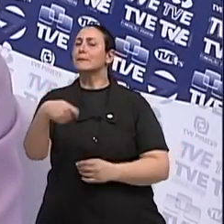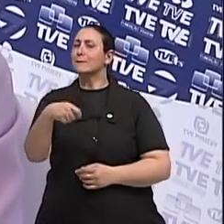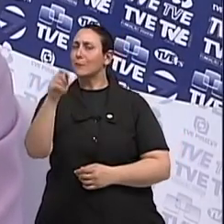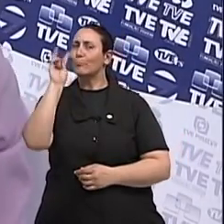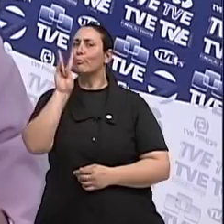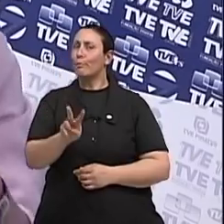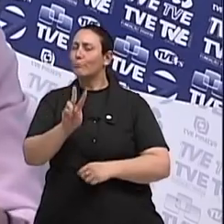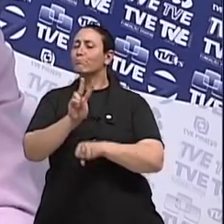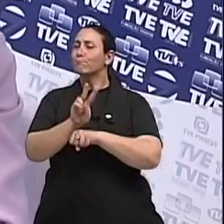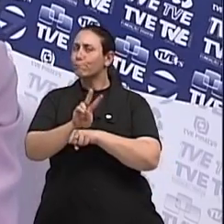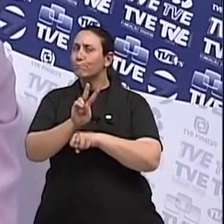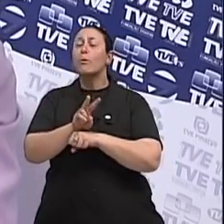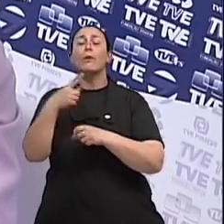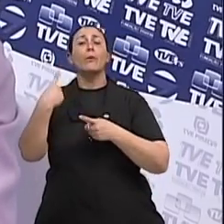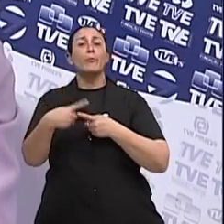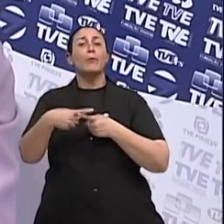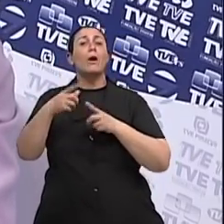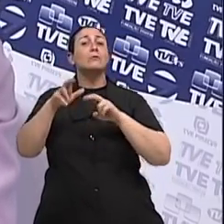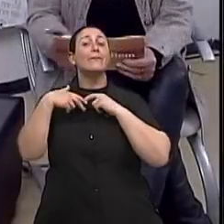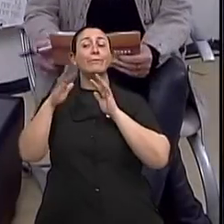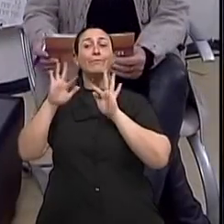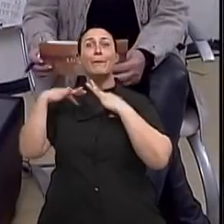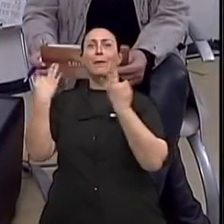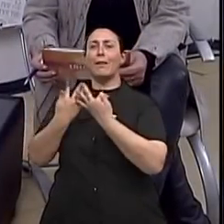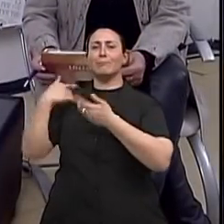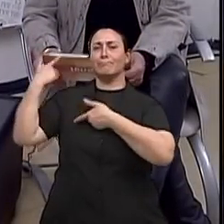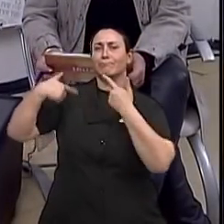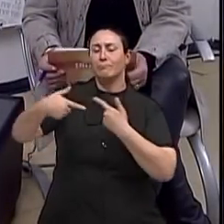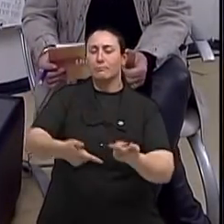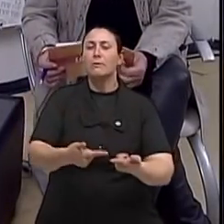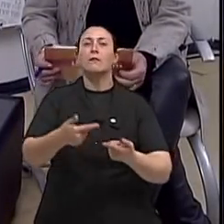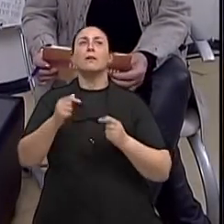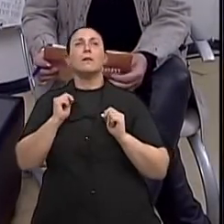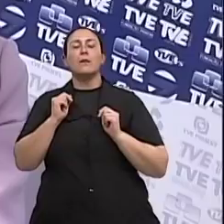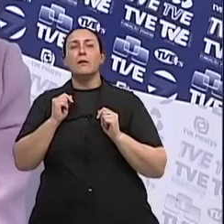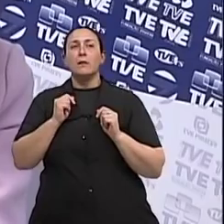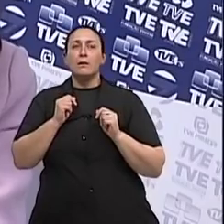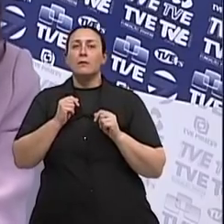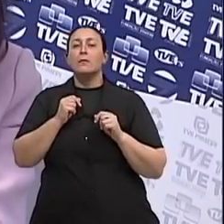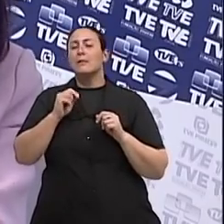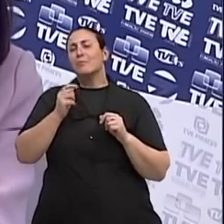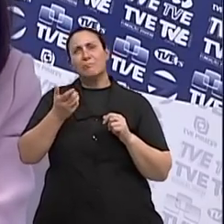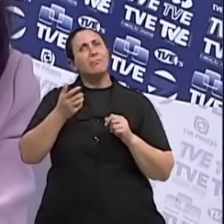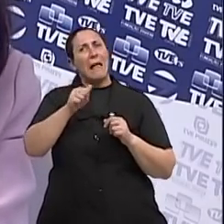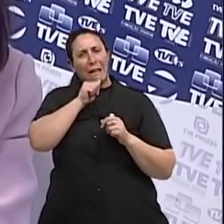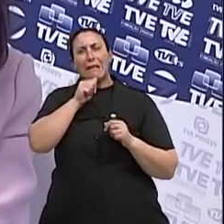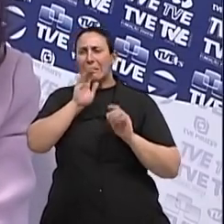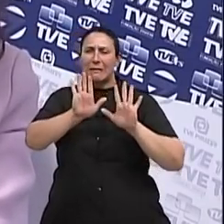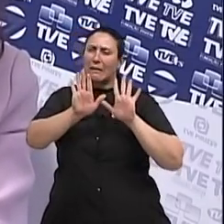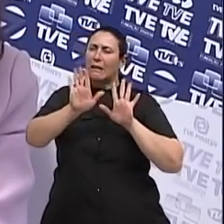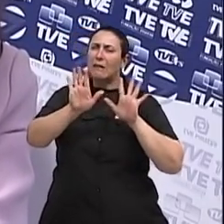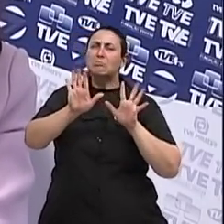mais atentos para a questão hereditariedade. Ah, ok. Então, uma percentagem ainda muito